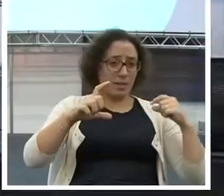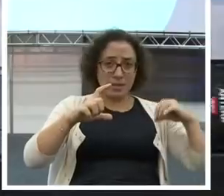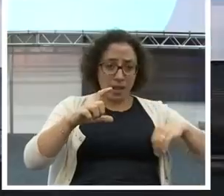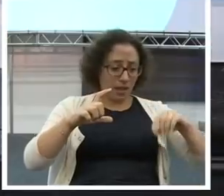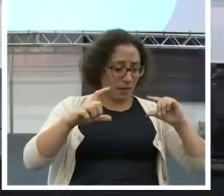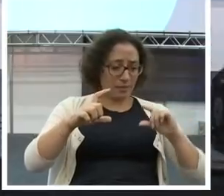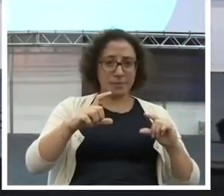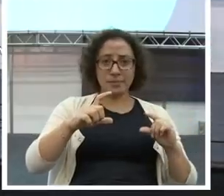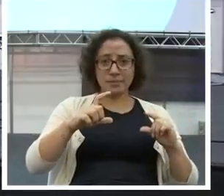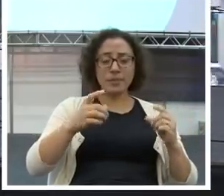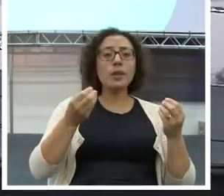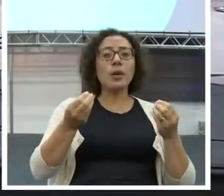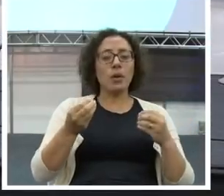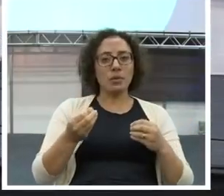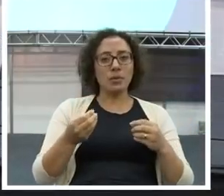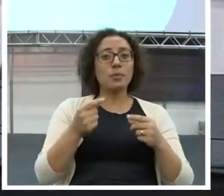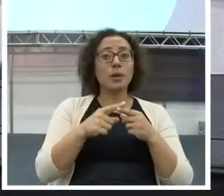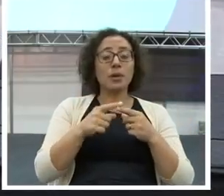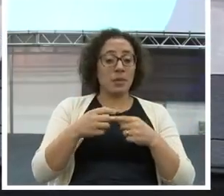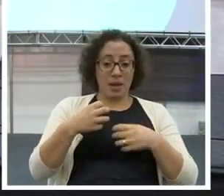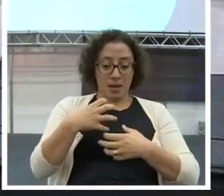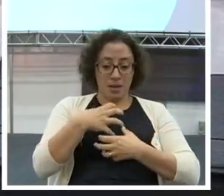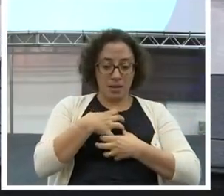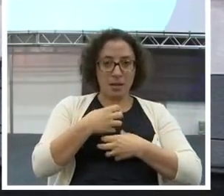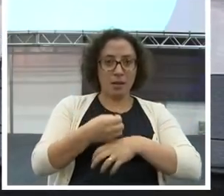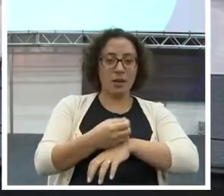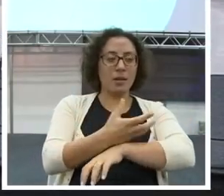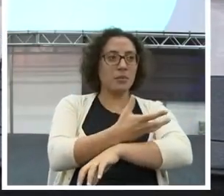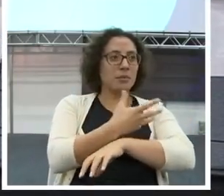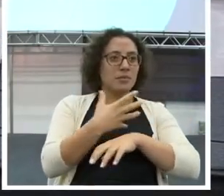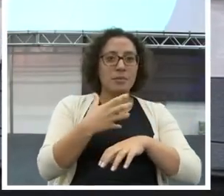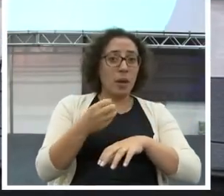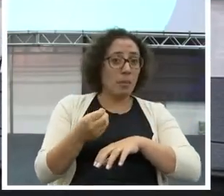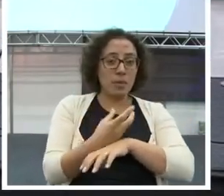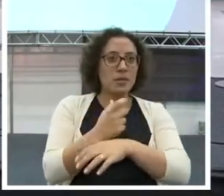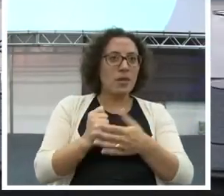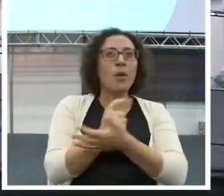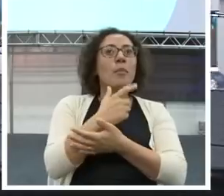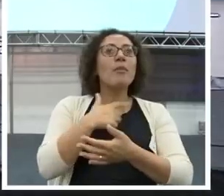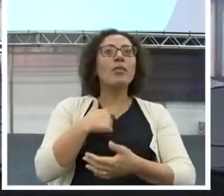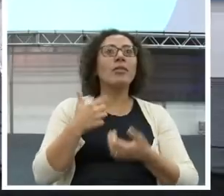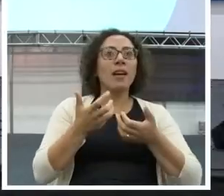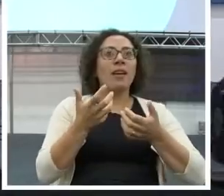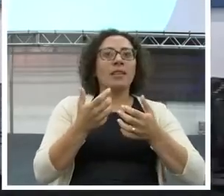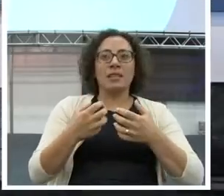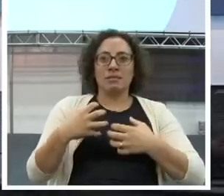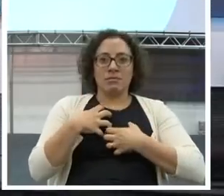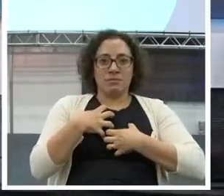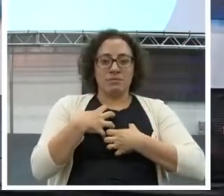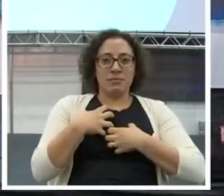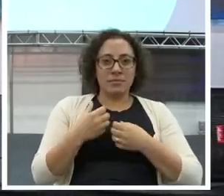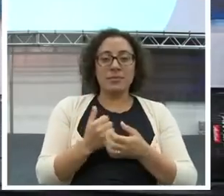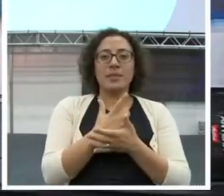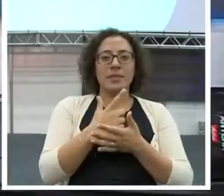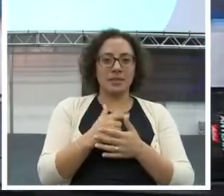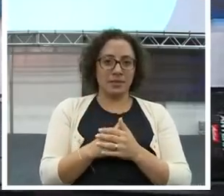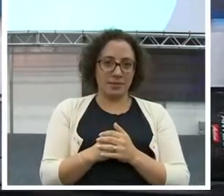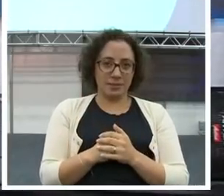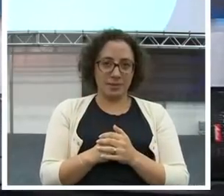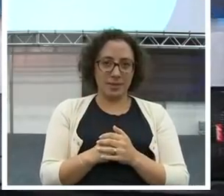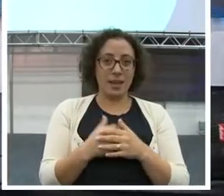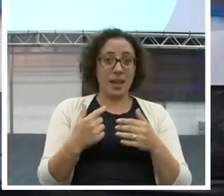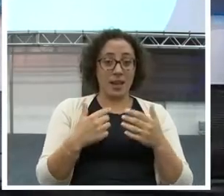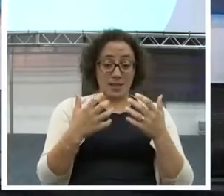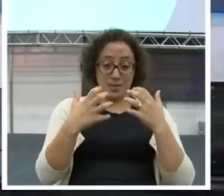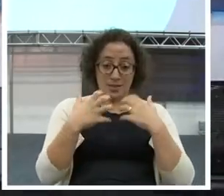Ou teu espiritual não deixa. Então você olha e fala assim. Meu emocional, fala. Está na hora de comprar o iPhone